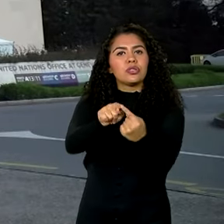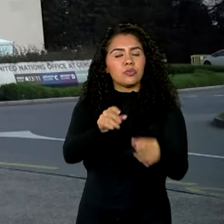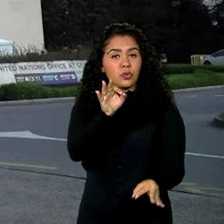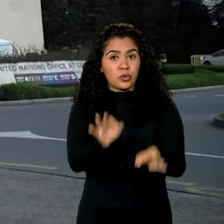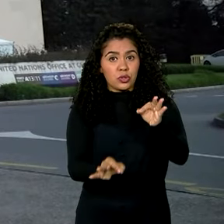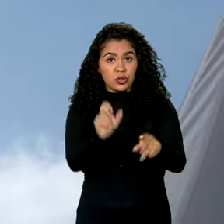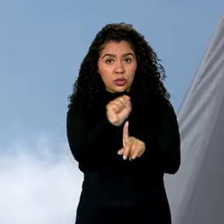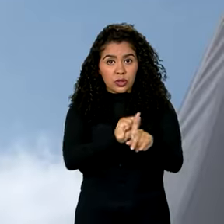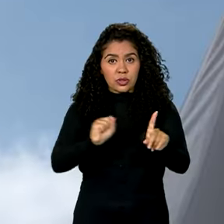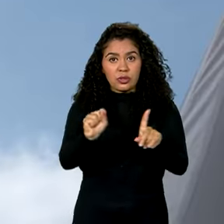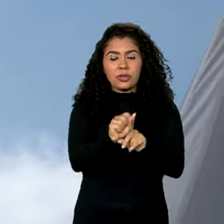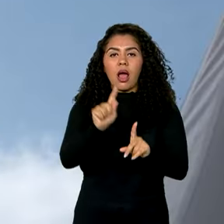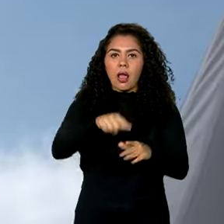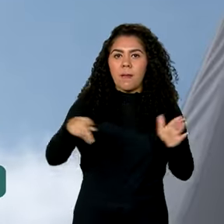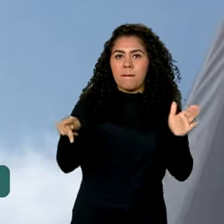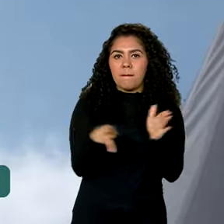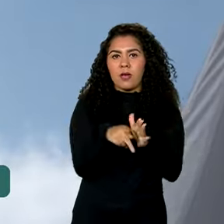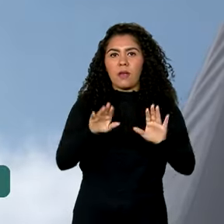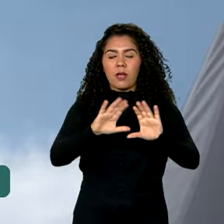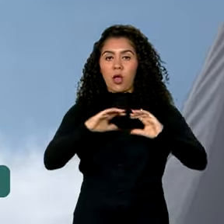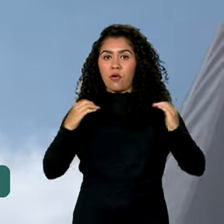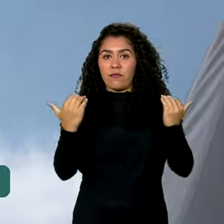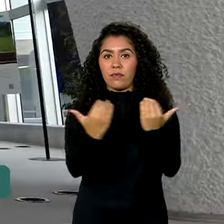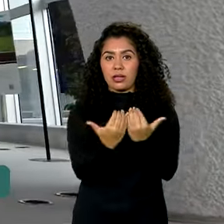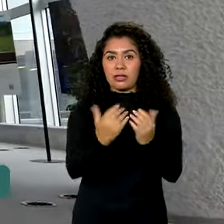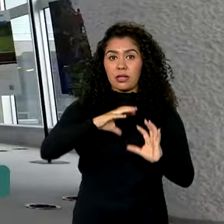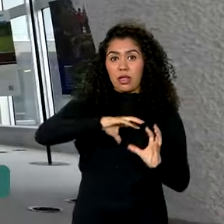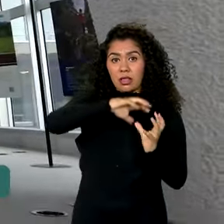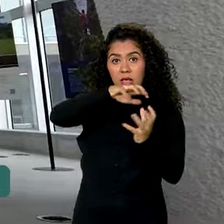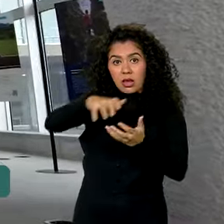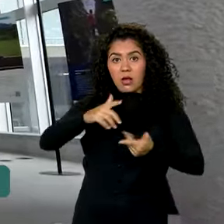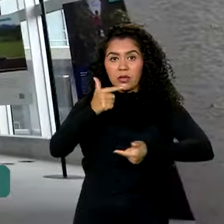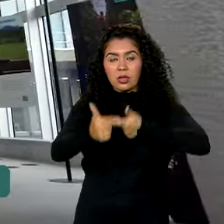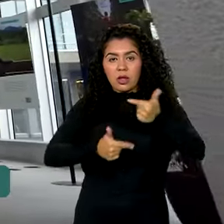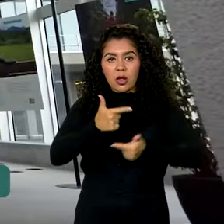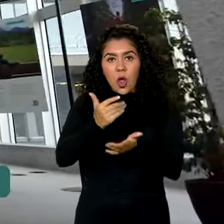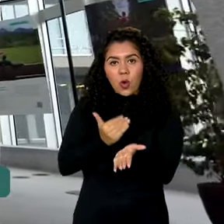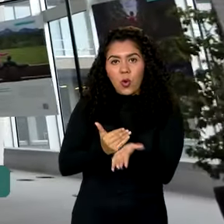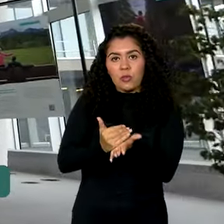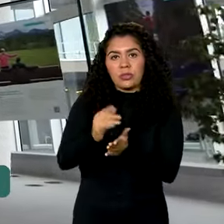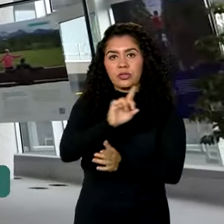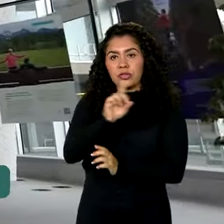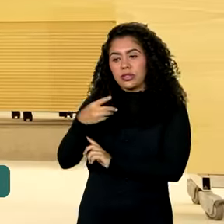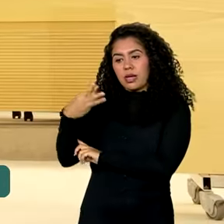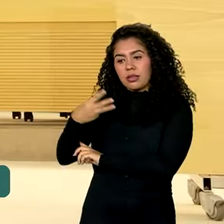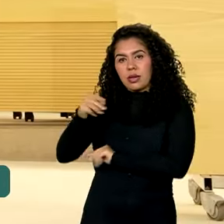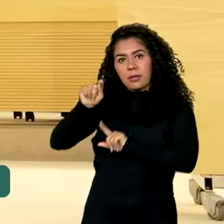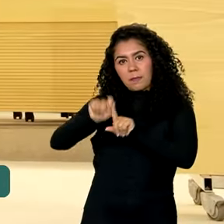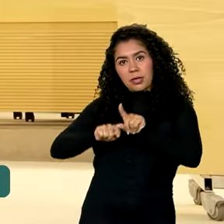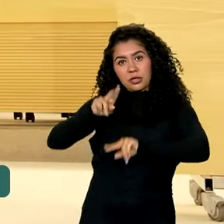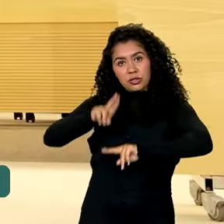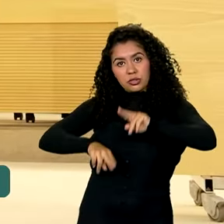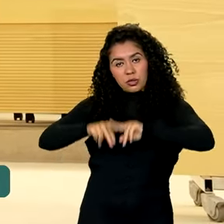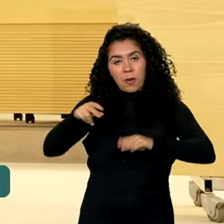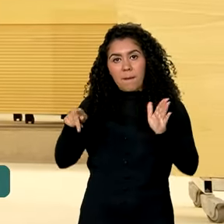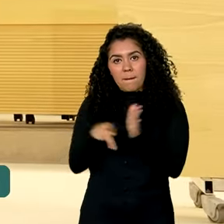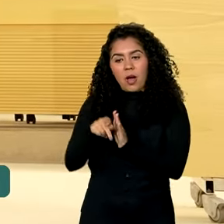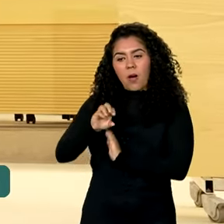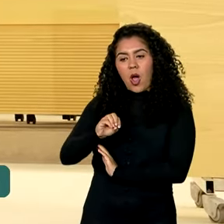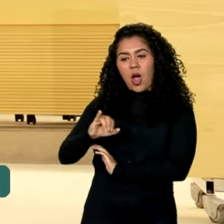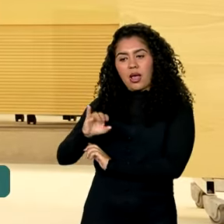da programação da Conferência Internacional do Trabalho, que começou no último dia 3 de junho. O evento da OIT,